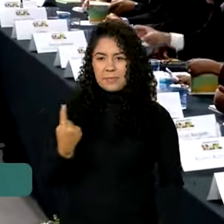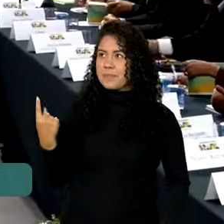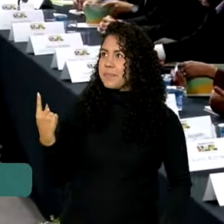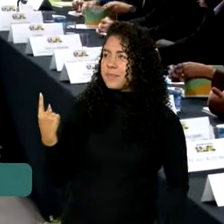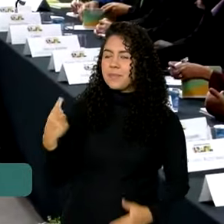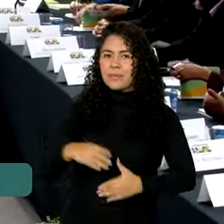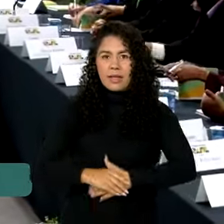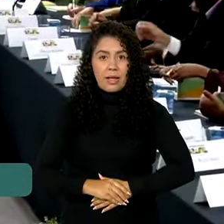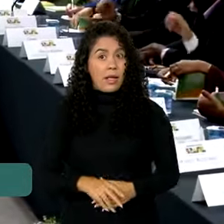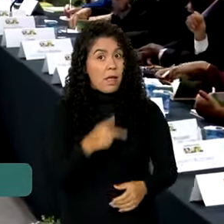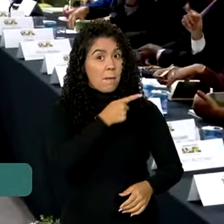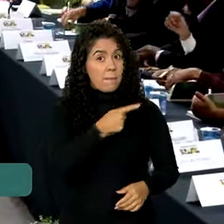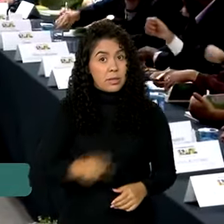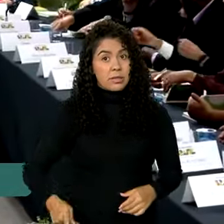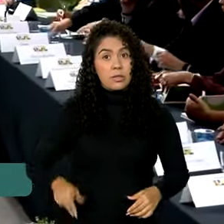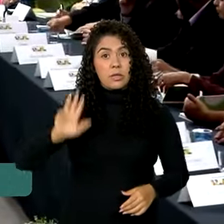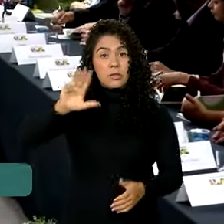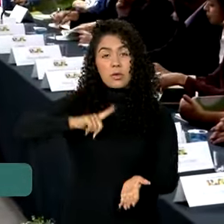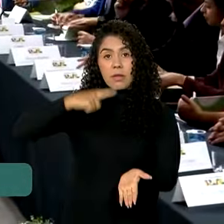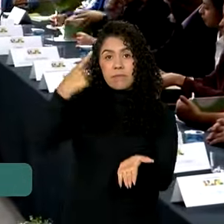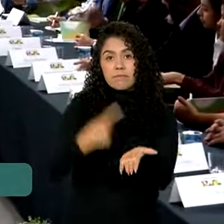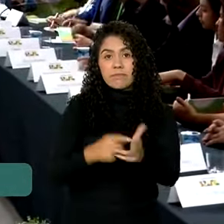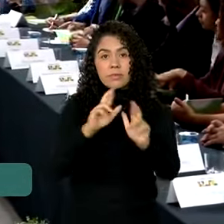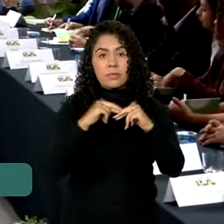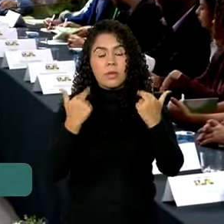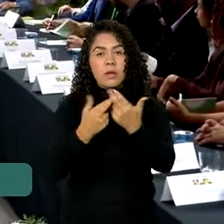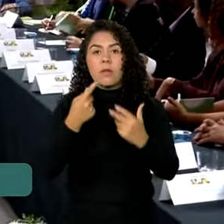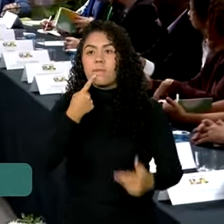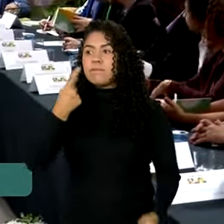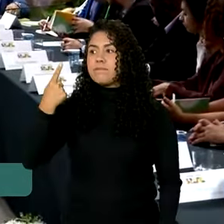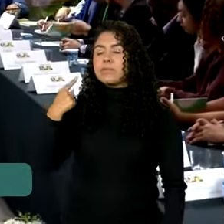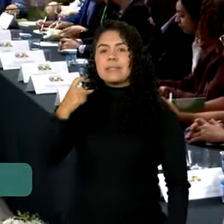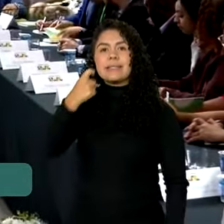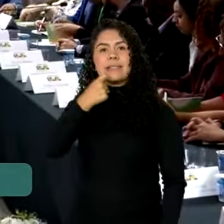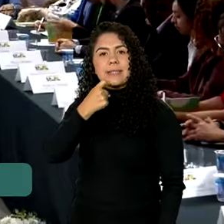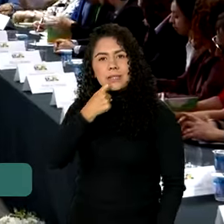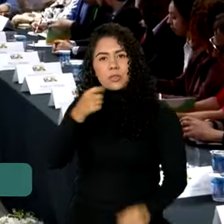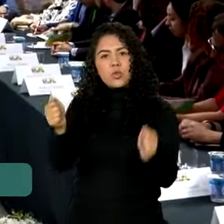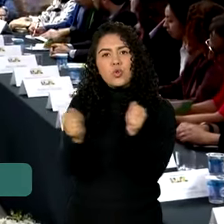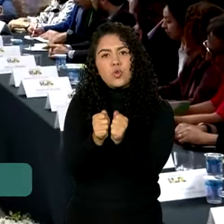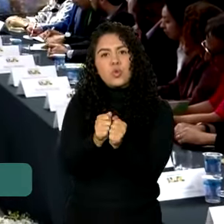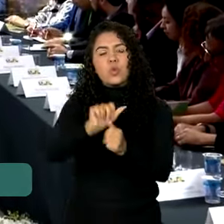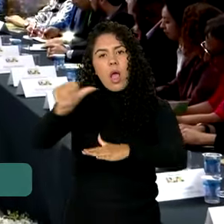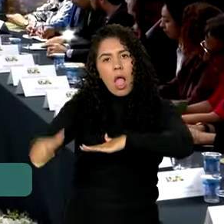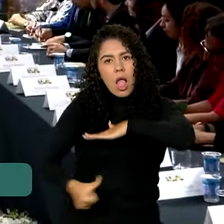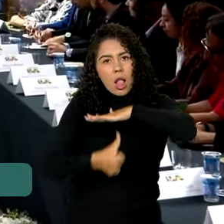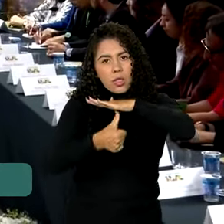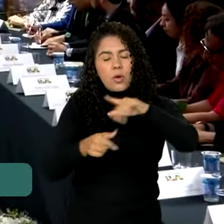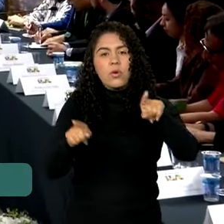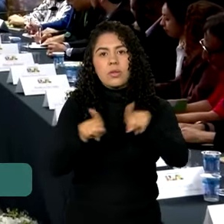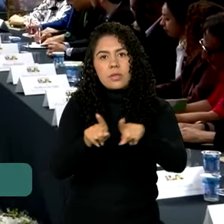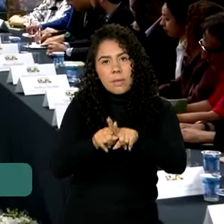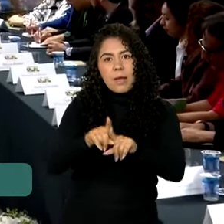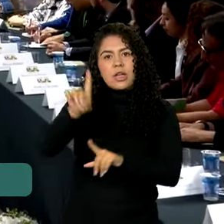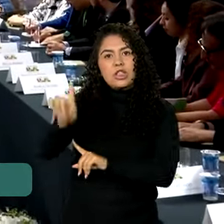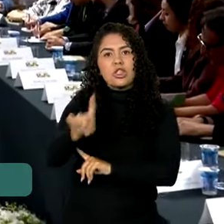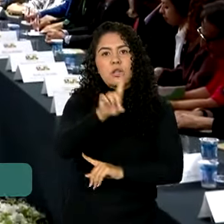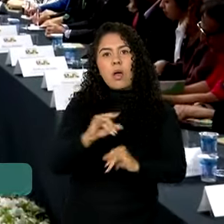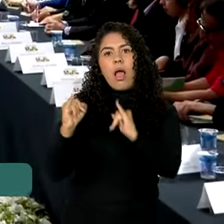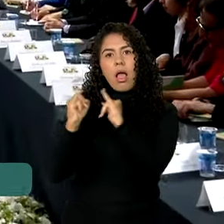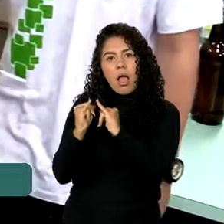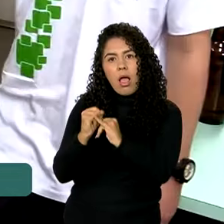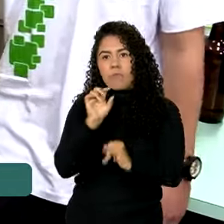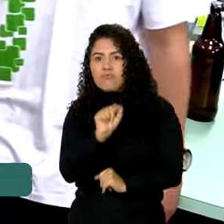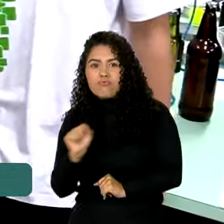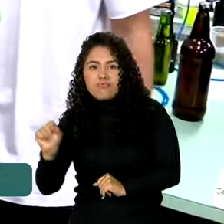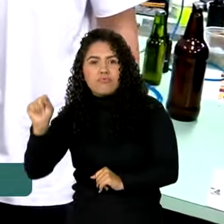O presidente Lula se reuniu na tarde da sexta-feira com o reitor e com os diretores do SCAMP do Instituto Federal de São